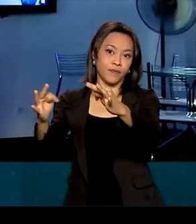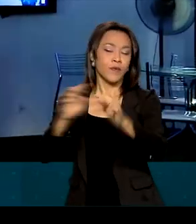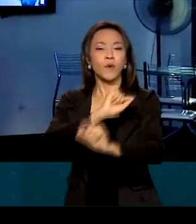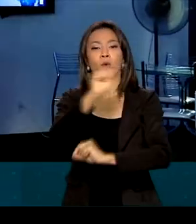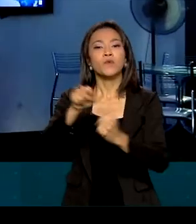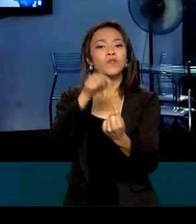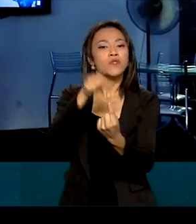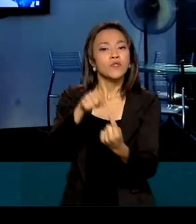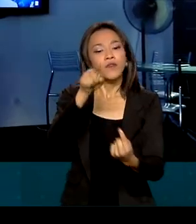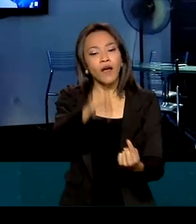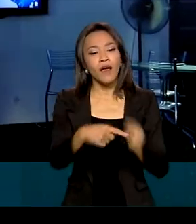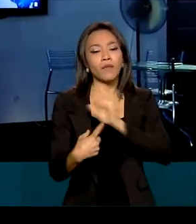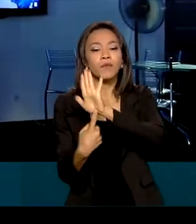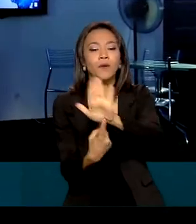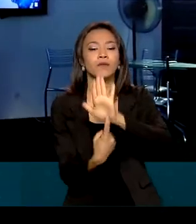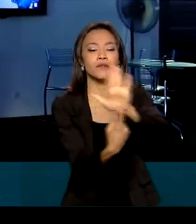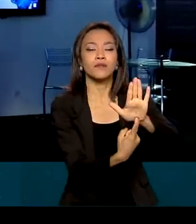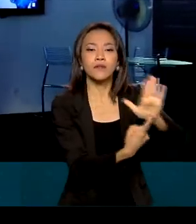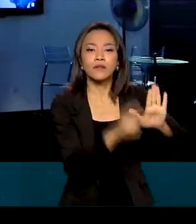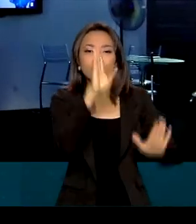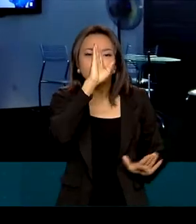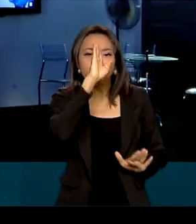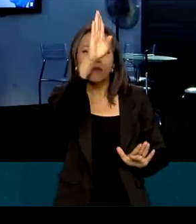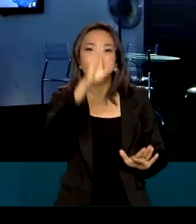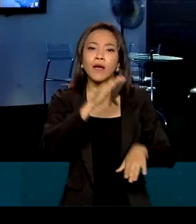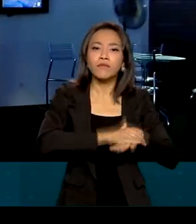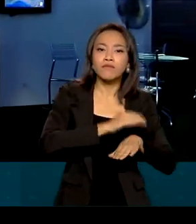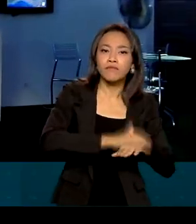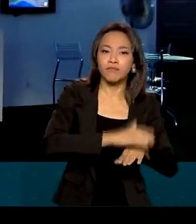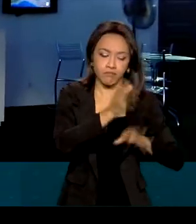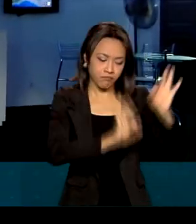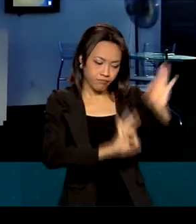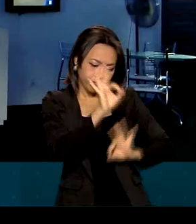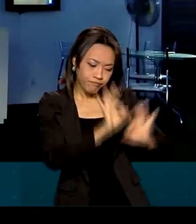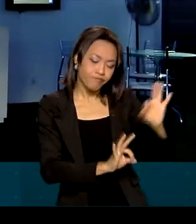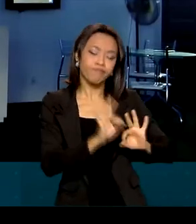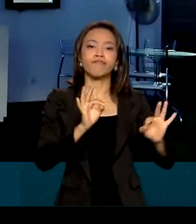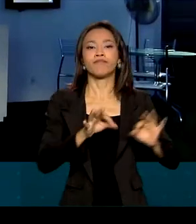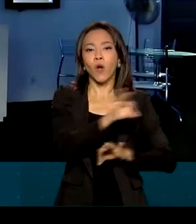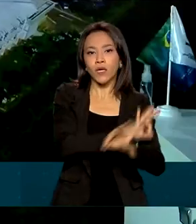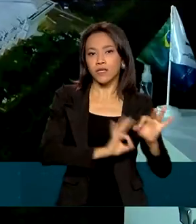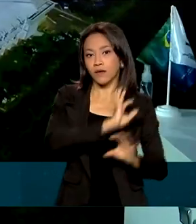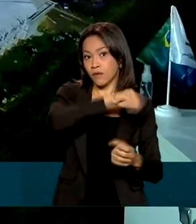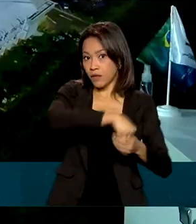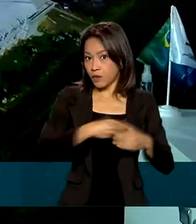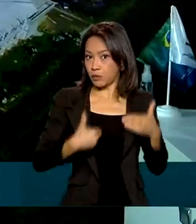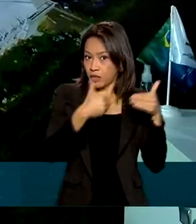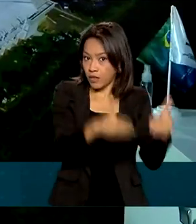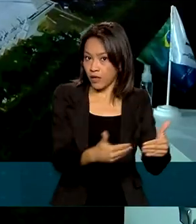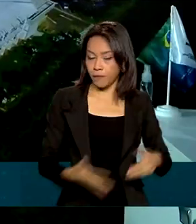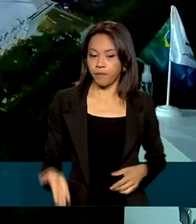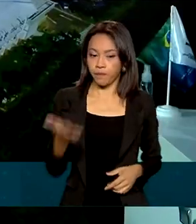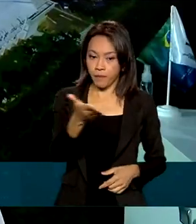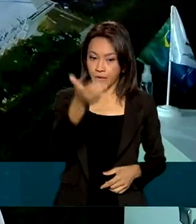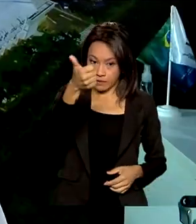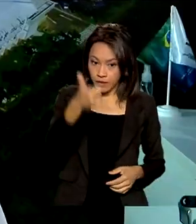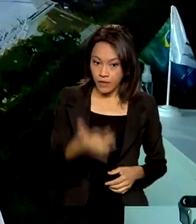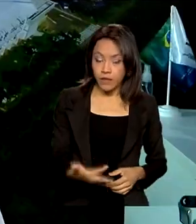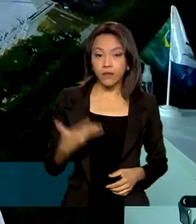mostrar as principais iniciativas da pasta de fomento à tecnologia. Eventos como esse,